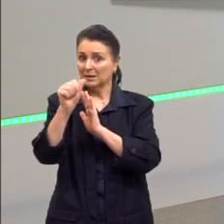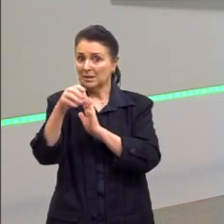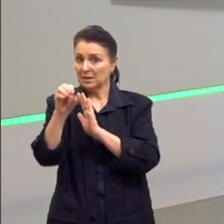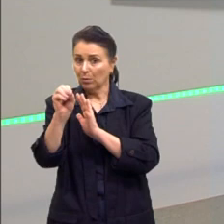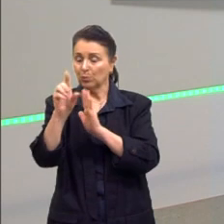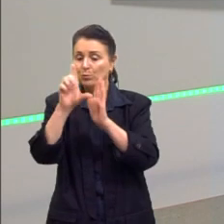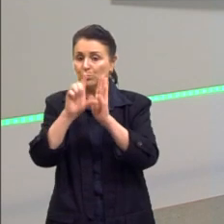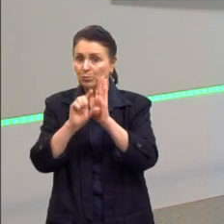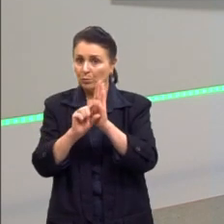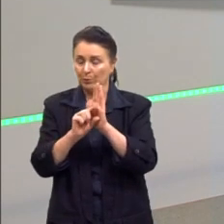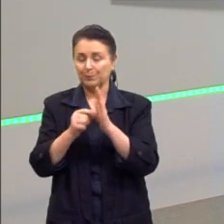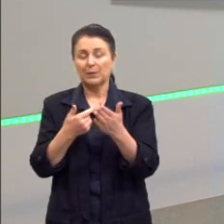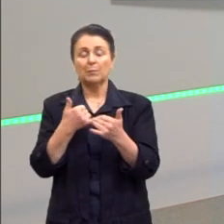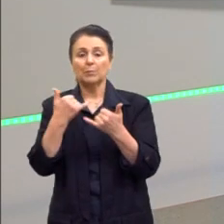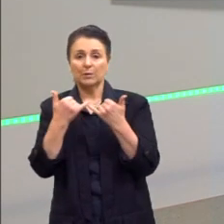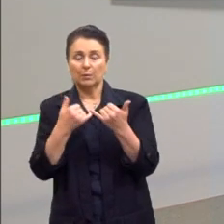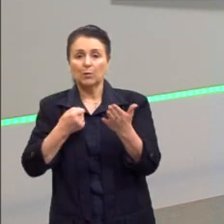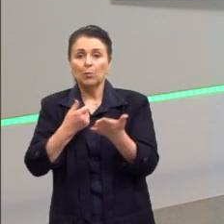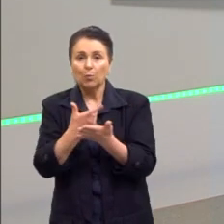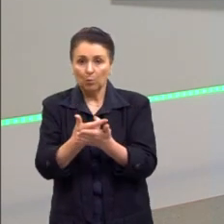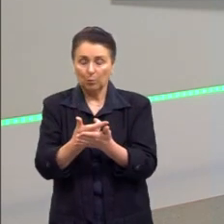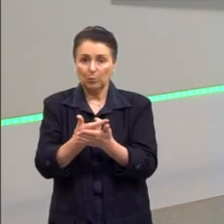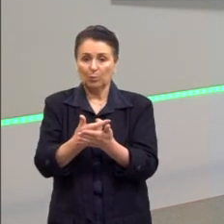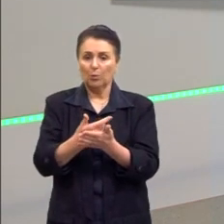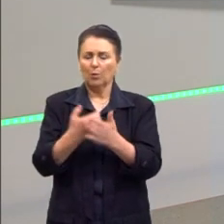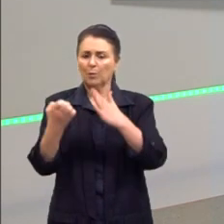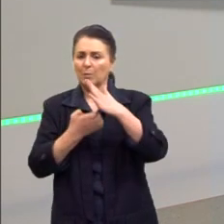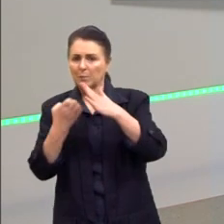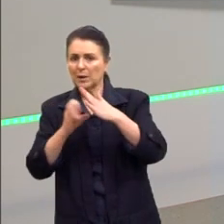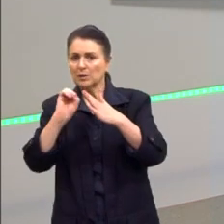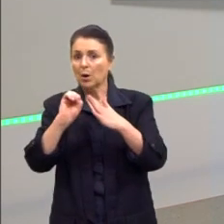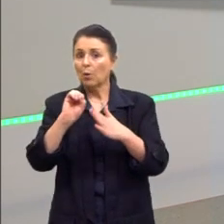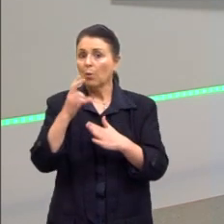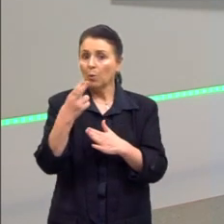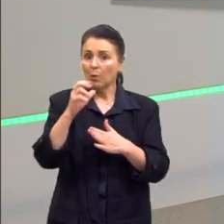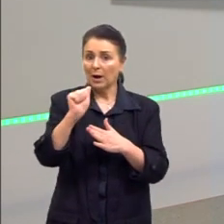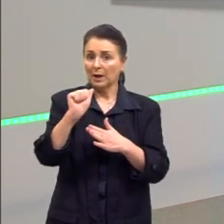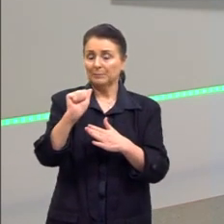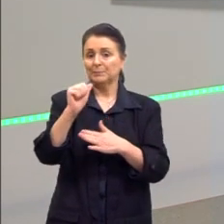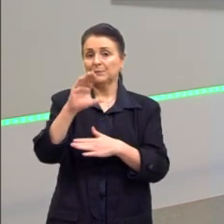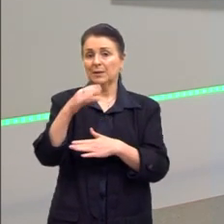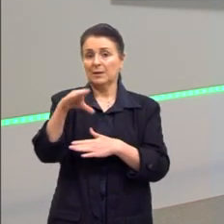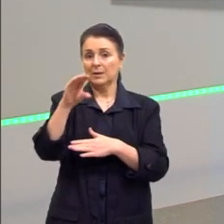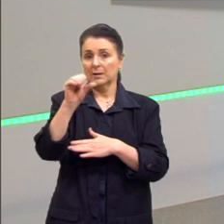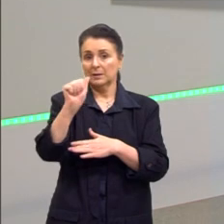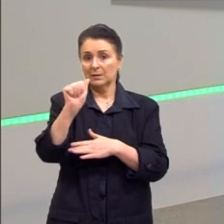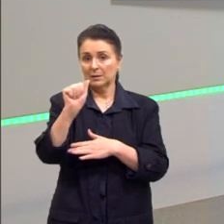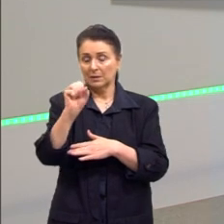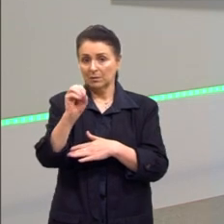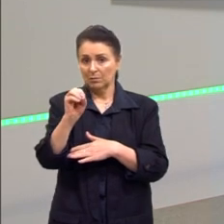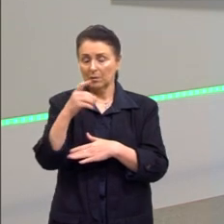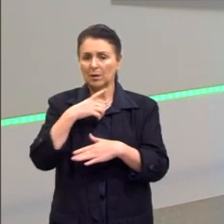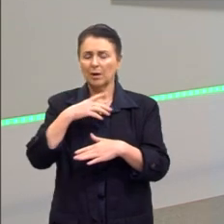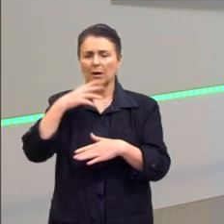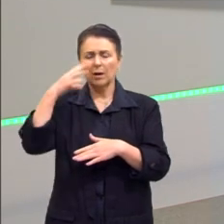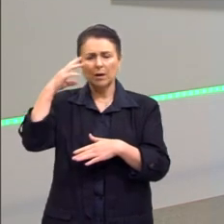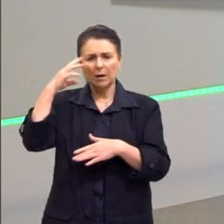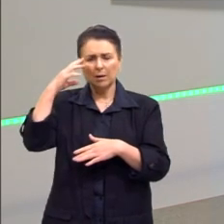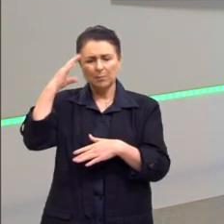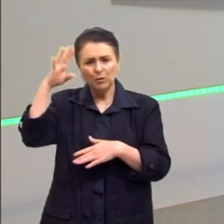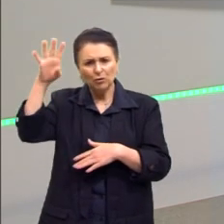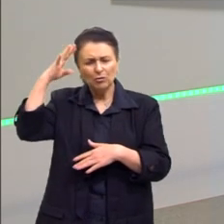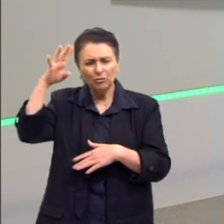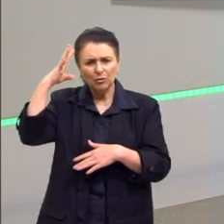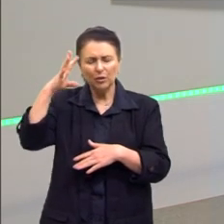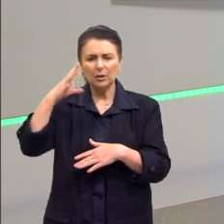boa, eu compro uma empresa, a ação dela, logo quando ela surge, quando ela vale pouco. Imagina, o Google, vinte anos atrás,